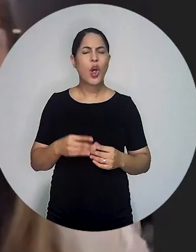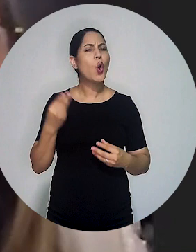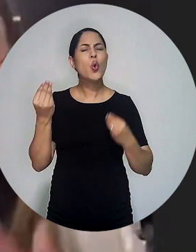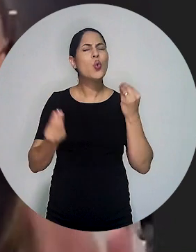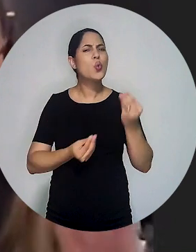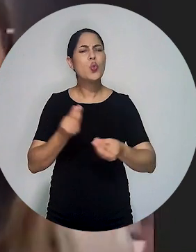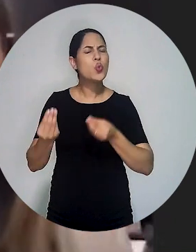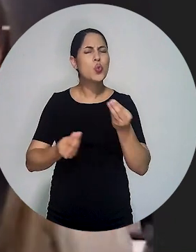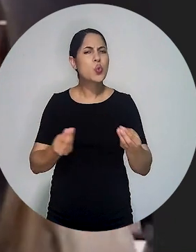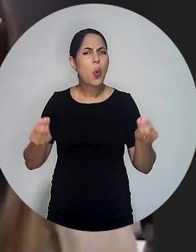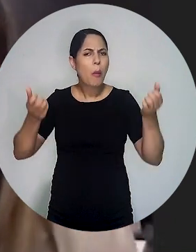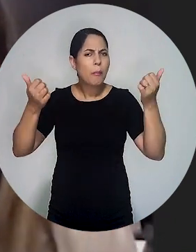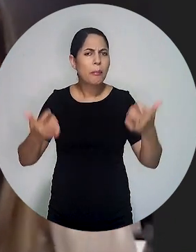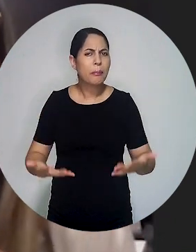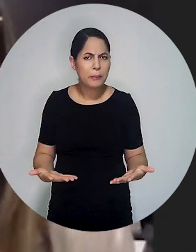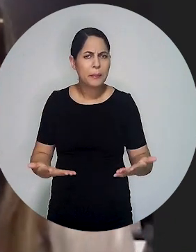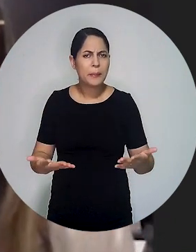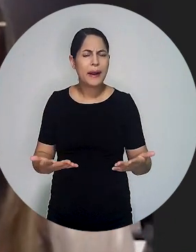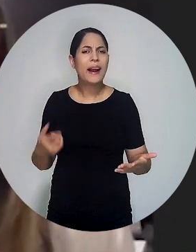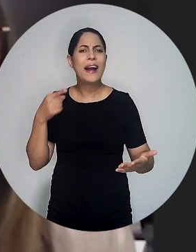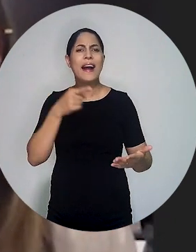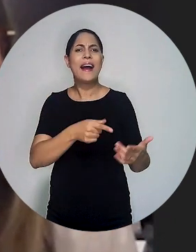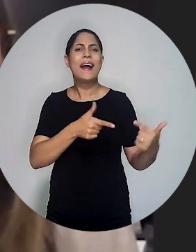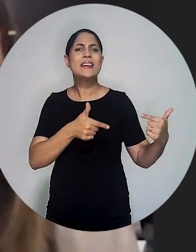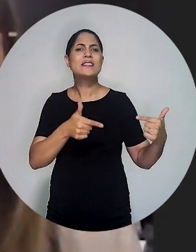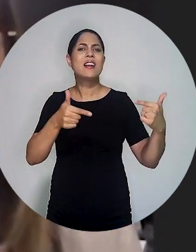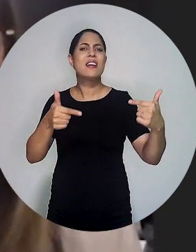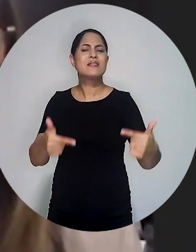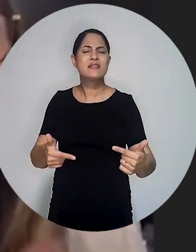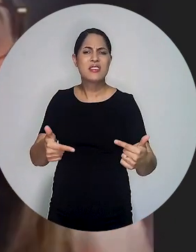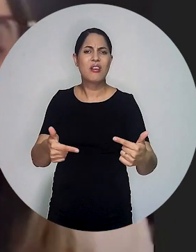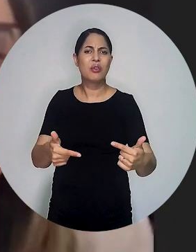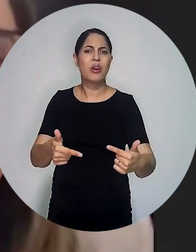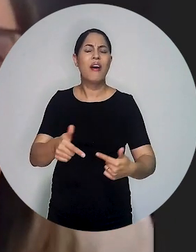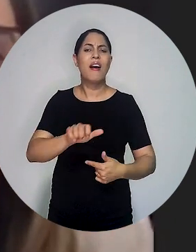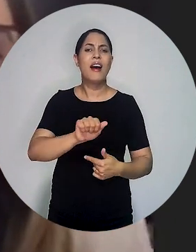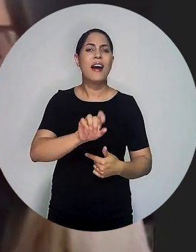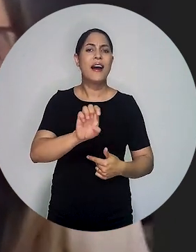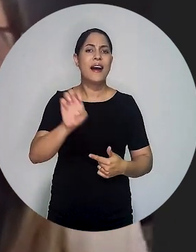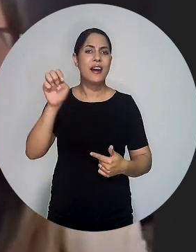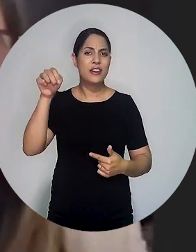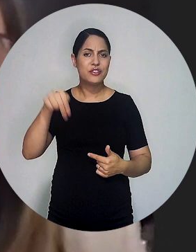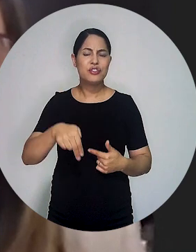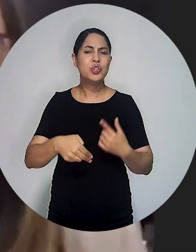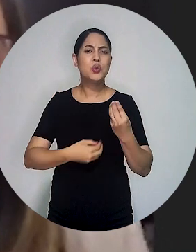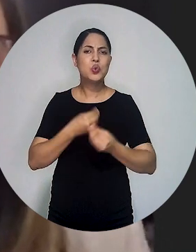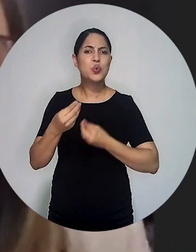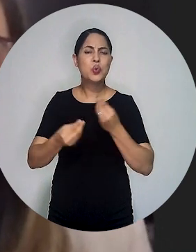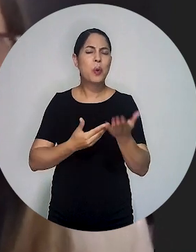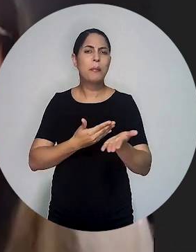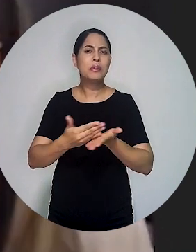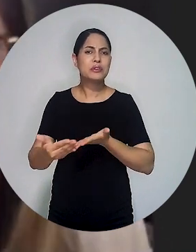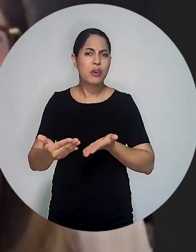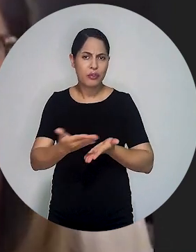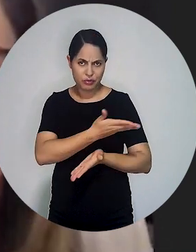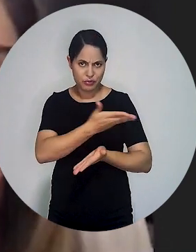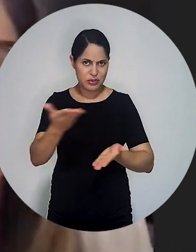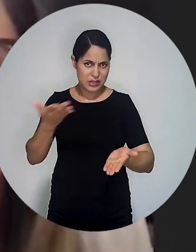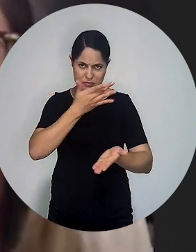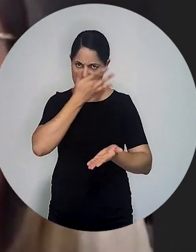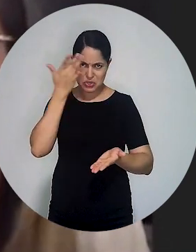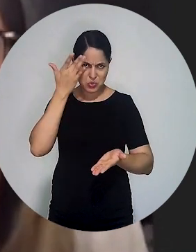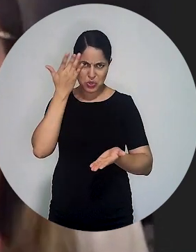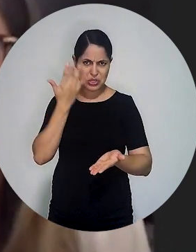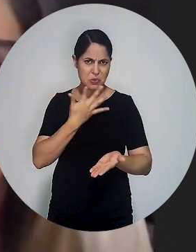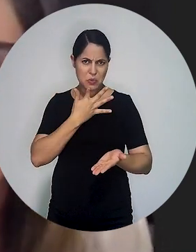Como é que começou toda essa ação direta de inconstitucionalidade, que a gente chama